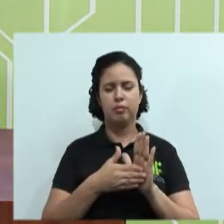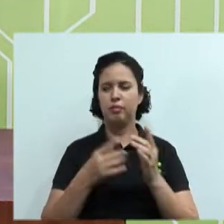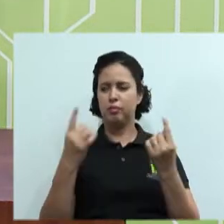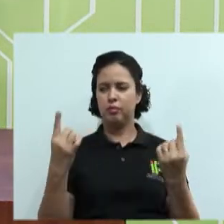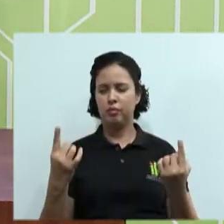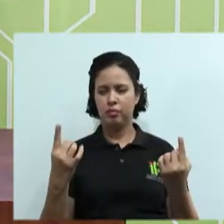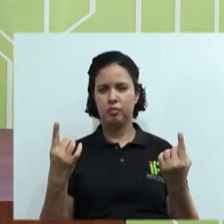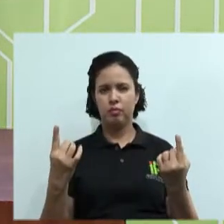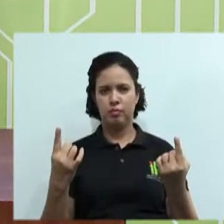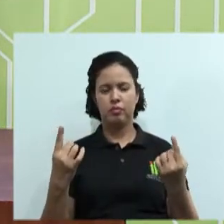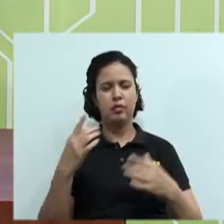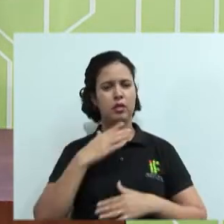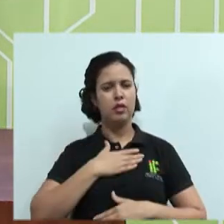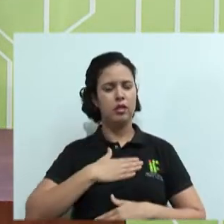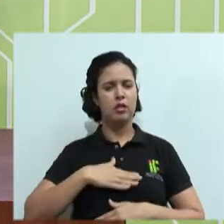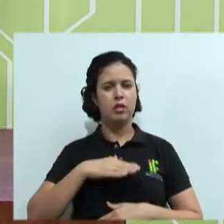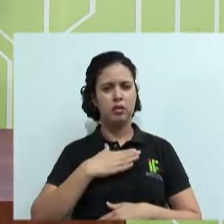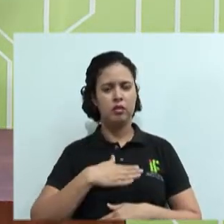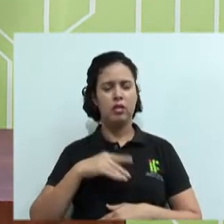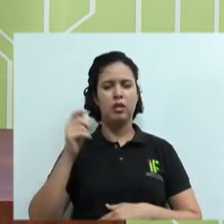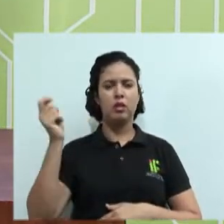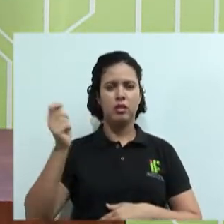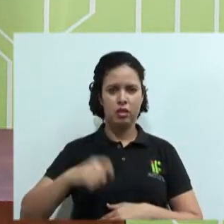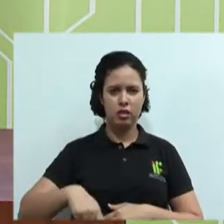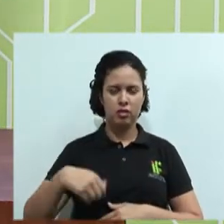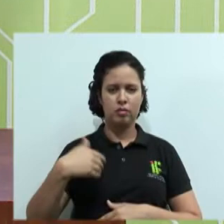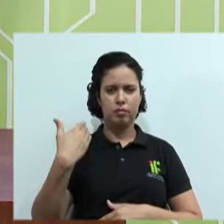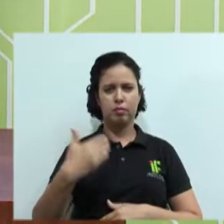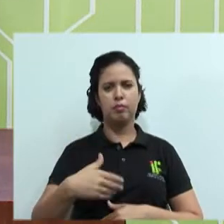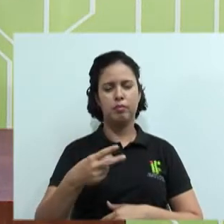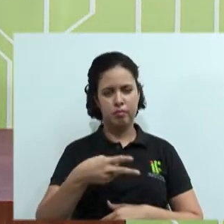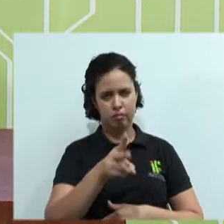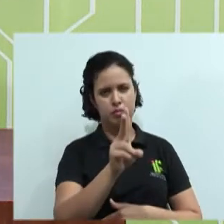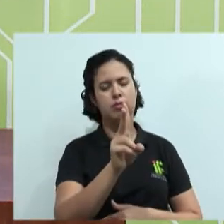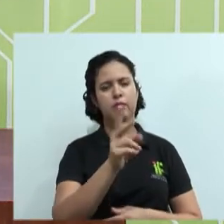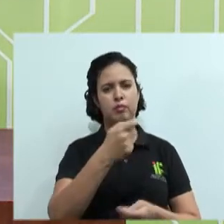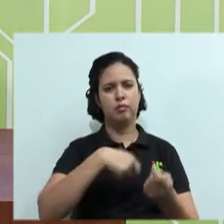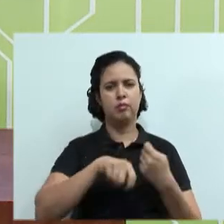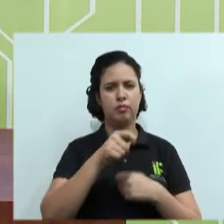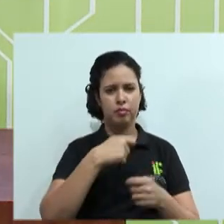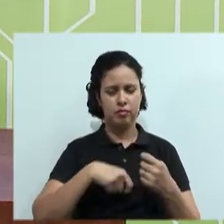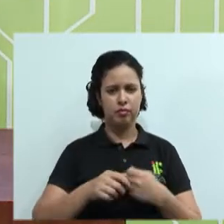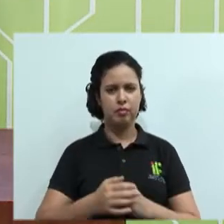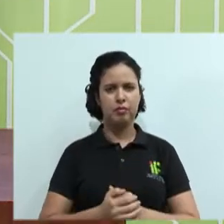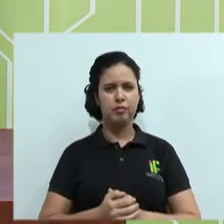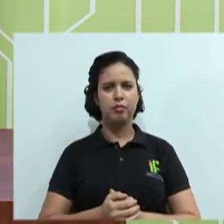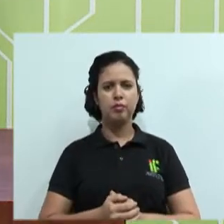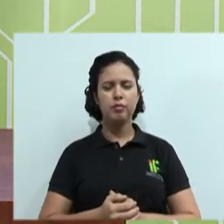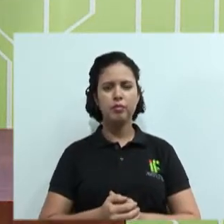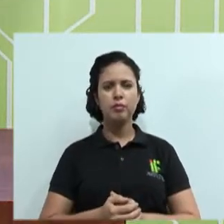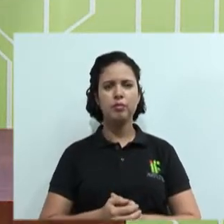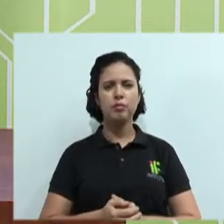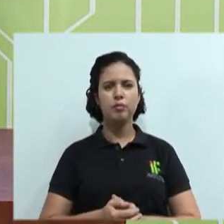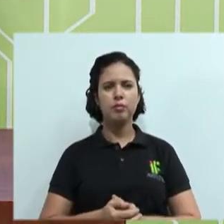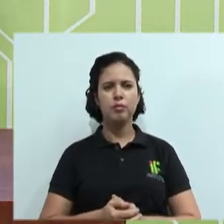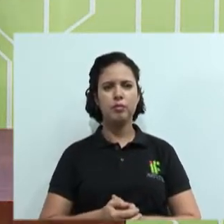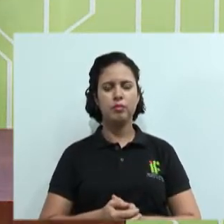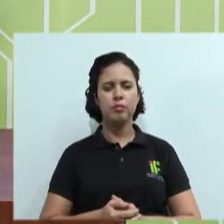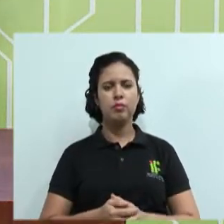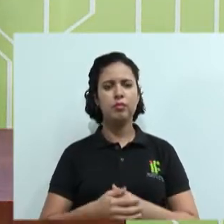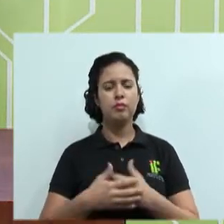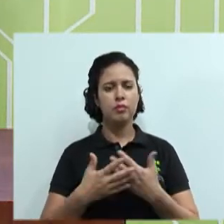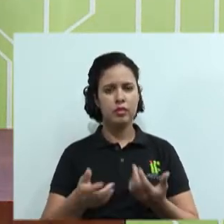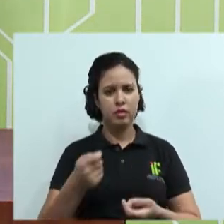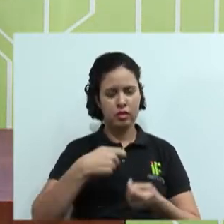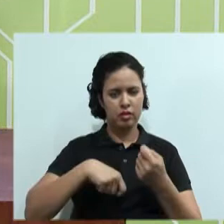fundo, acalmar os ânimos, e aí sim, prosseguir posteriormente. Então, perceba que a negociação necessariamente, ela